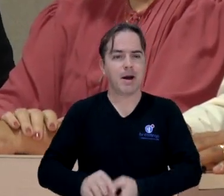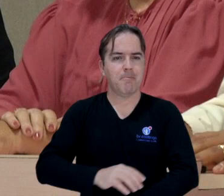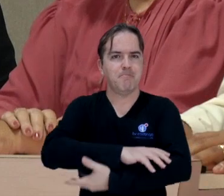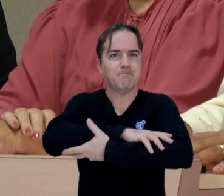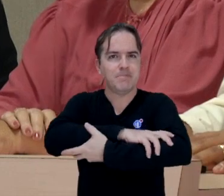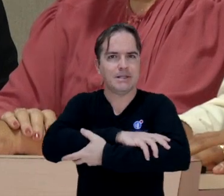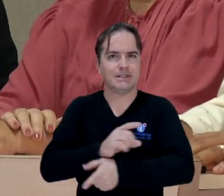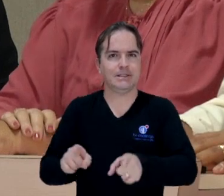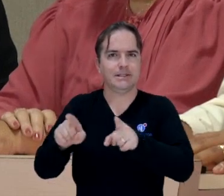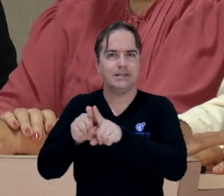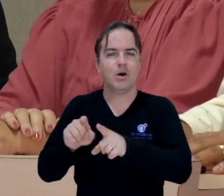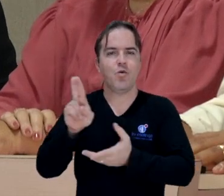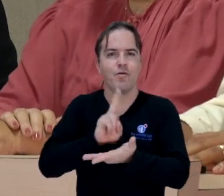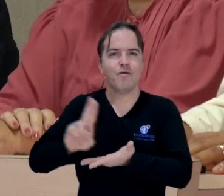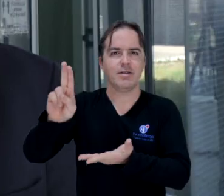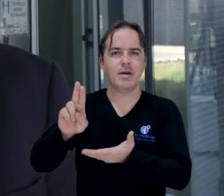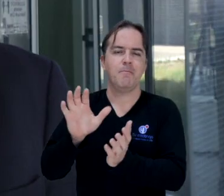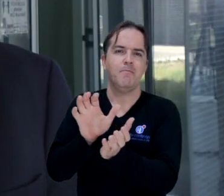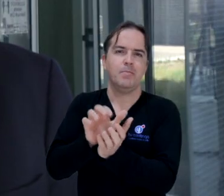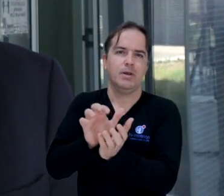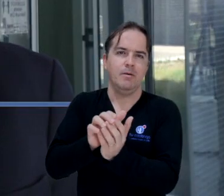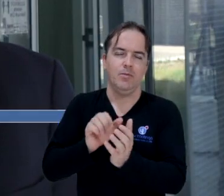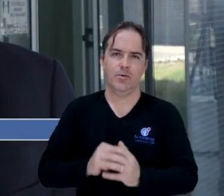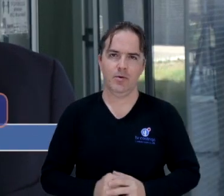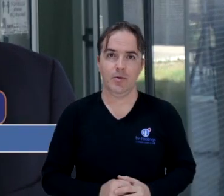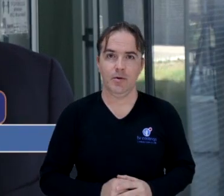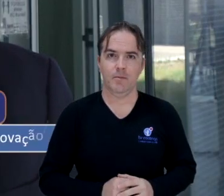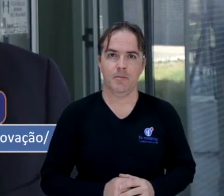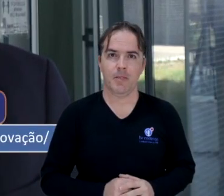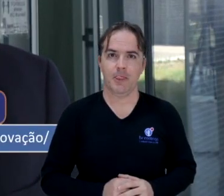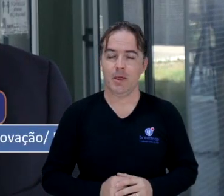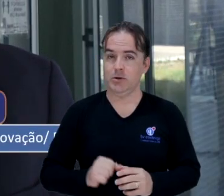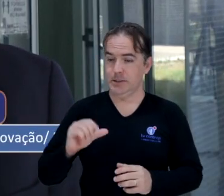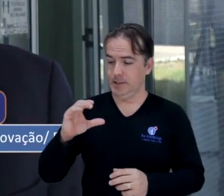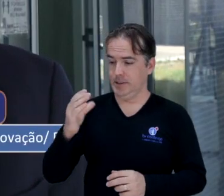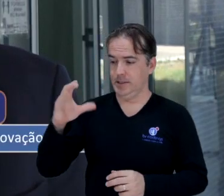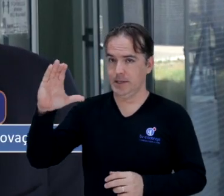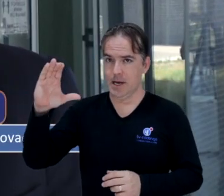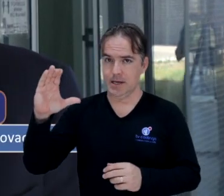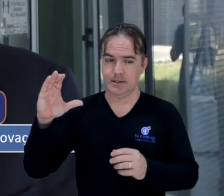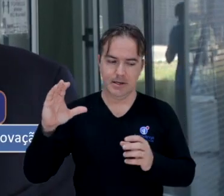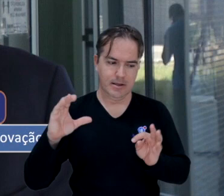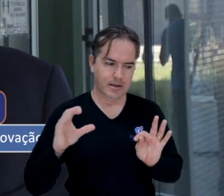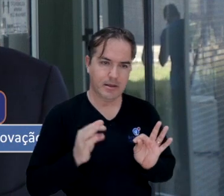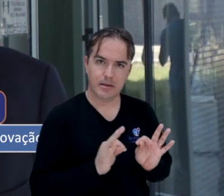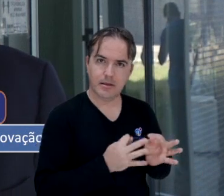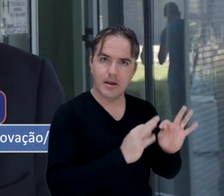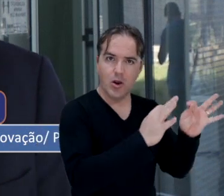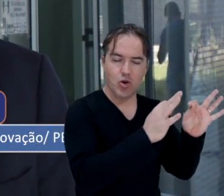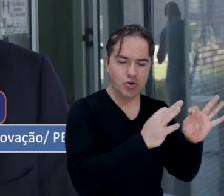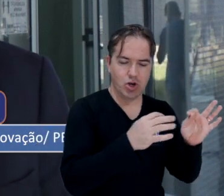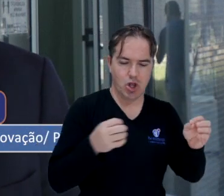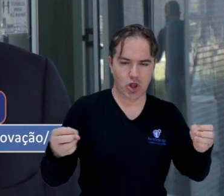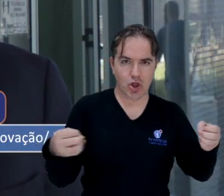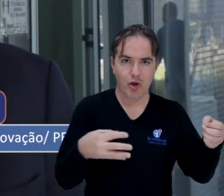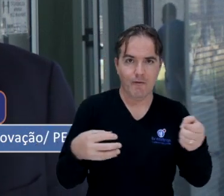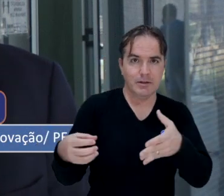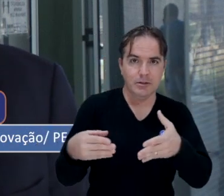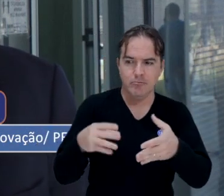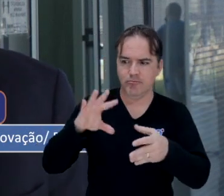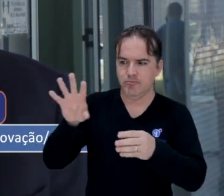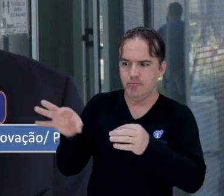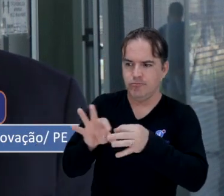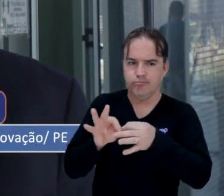parceria com a Universidade de Pernambuco. Quando você soma ciência, tecnologia e inovação, você